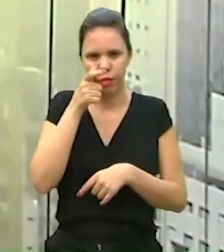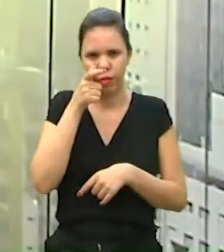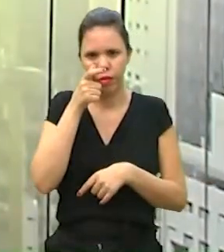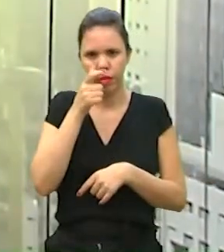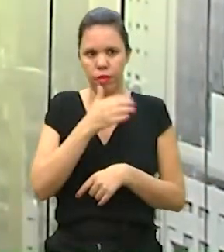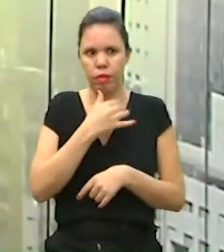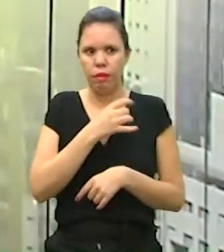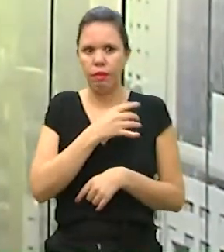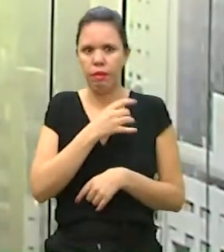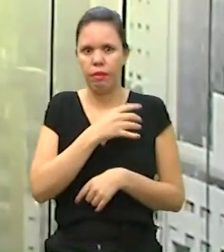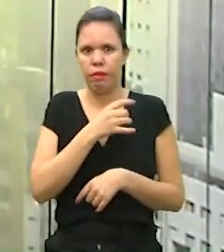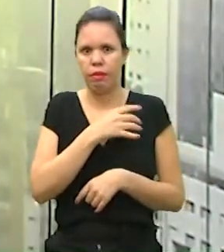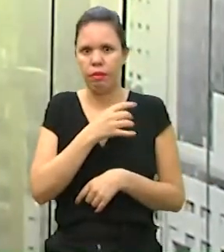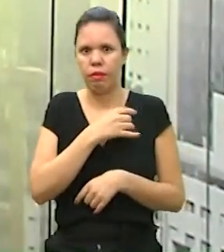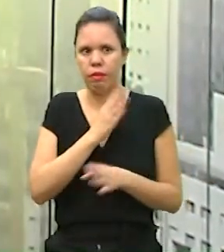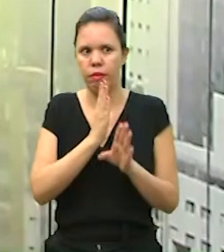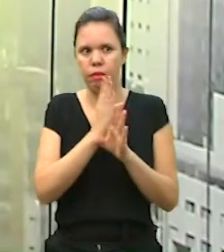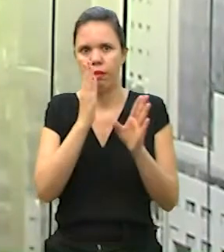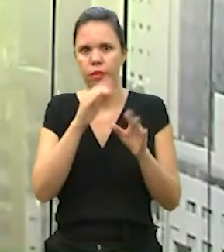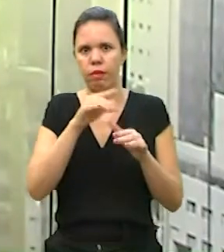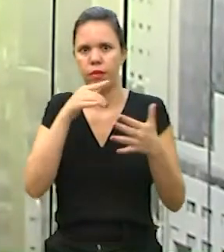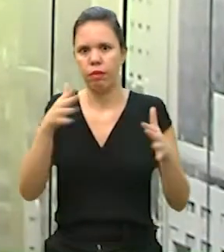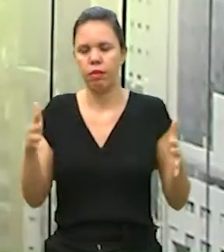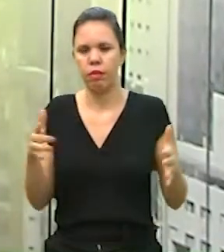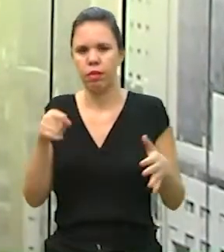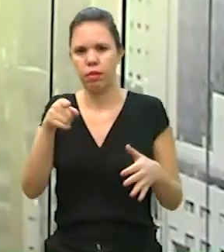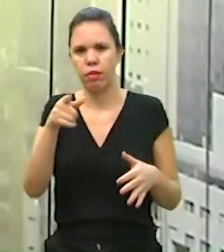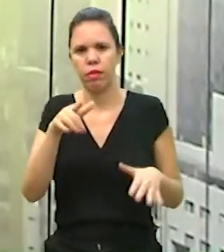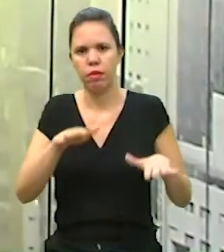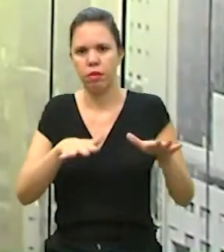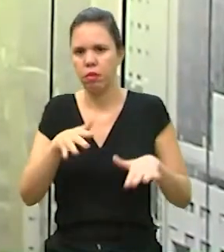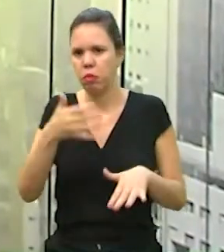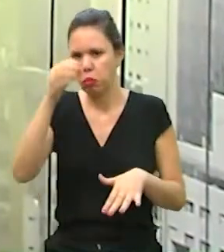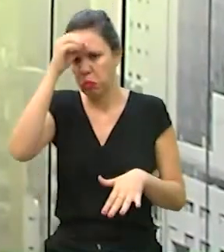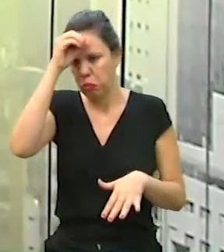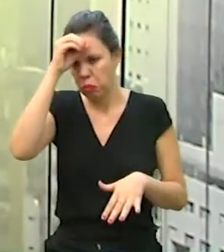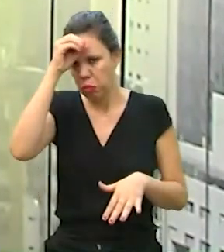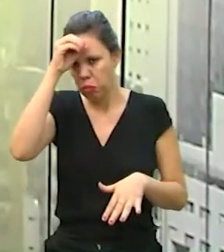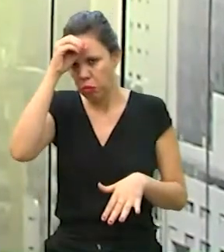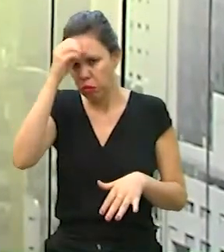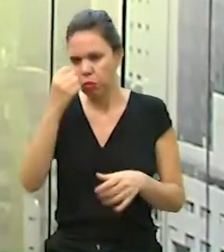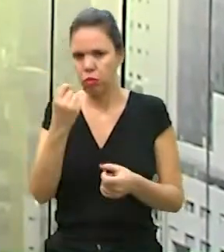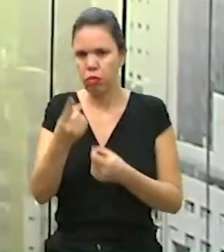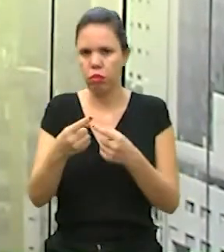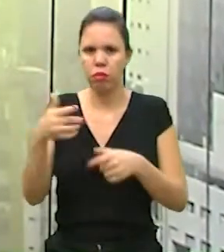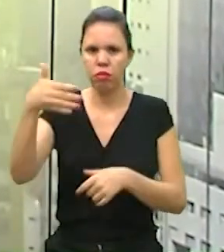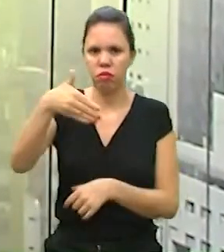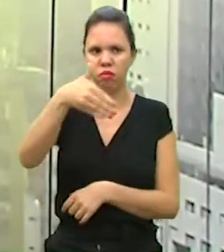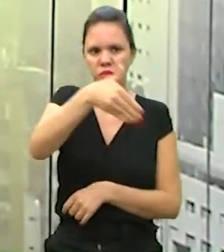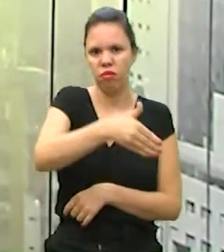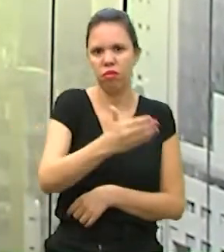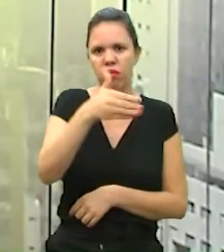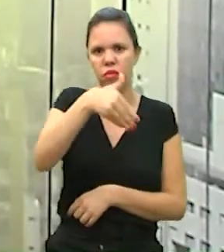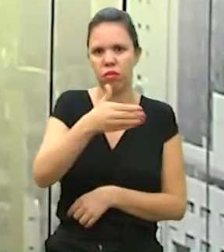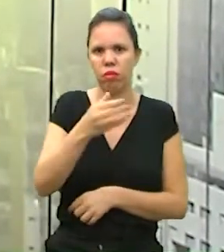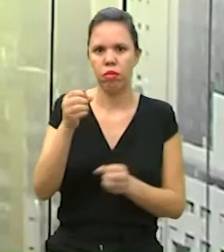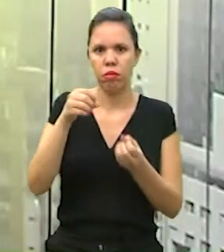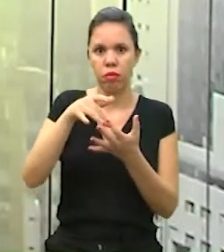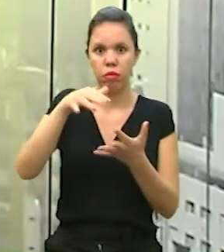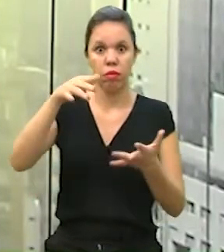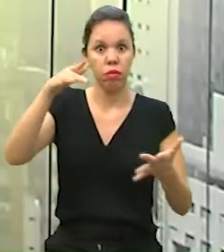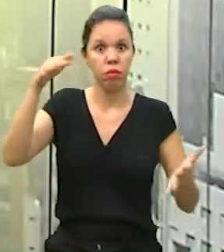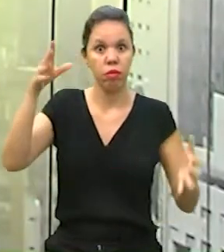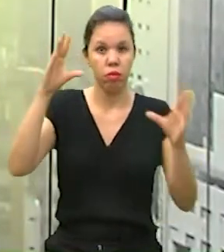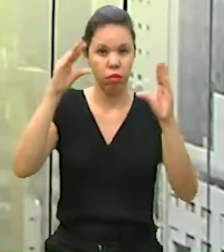Provavelmente morra de medo de topar com um desse no mar. Mas o que você talvez ainda não saiba é que alguns tubarões brilham no